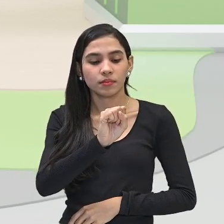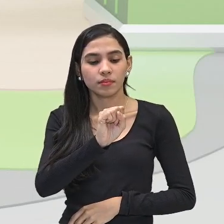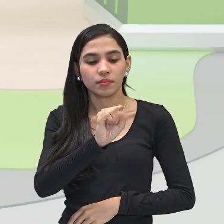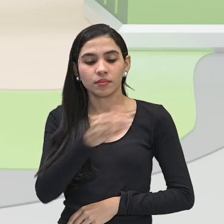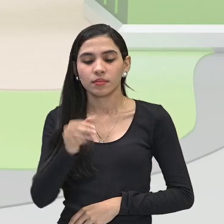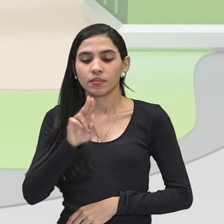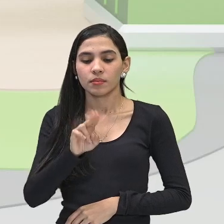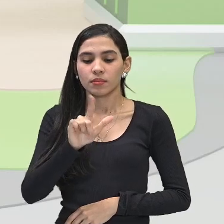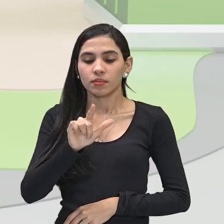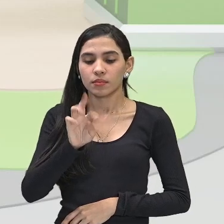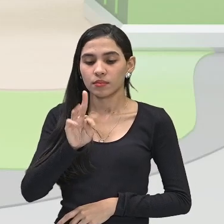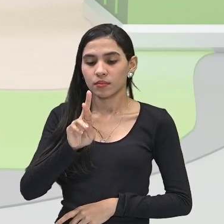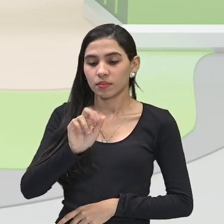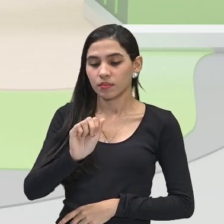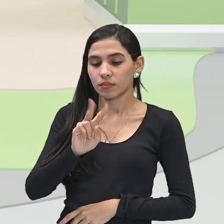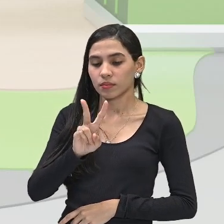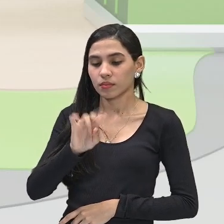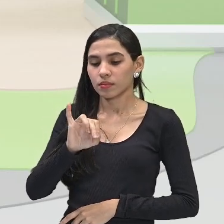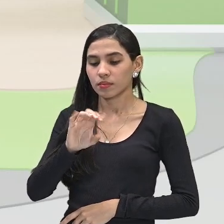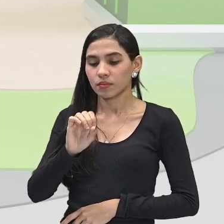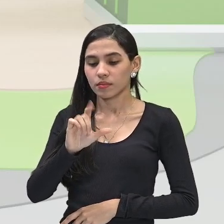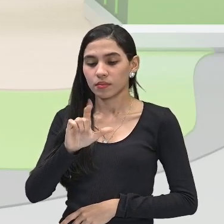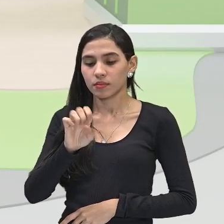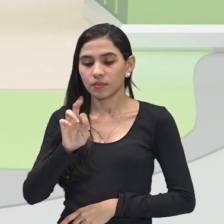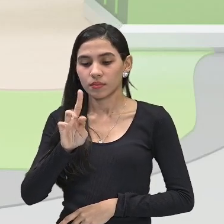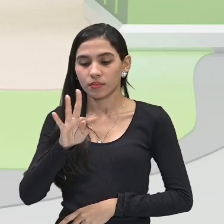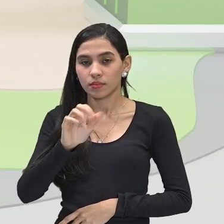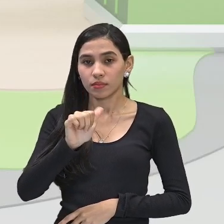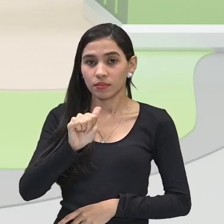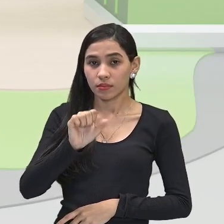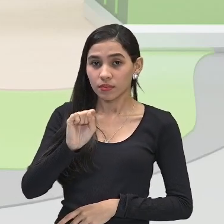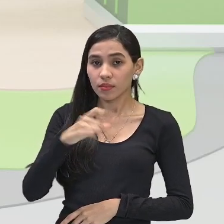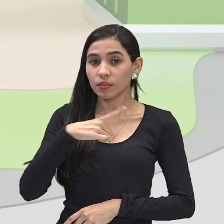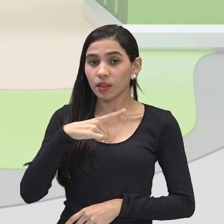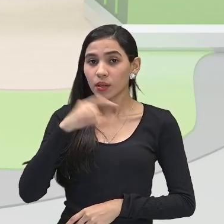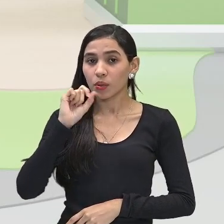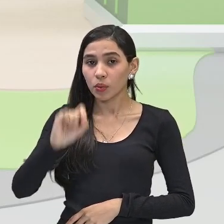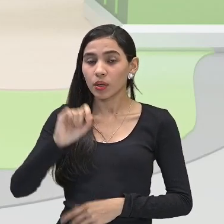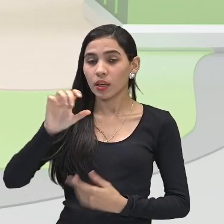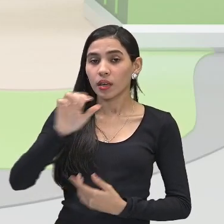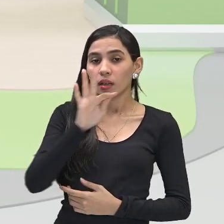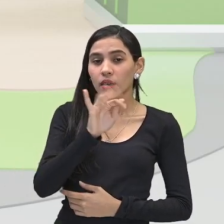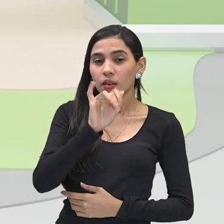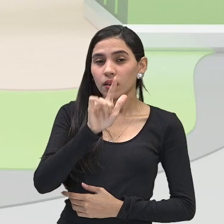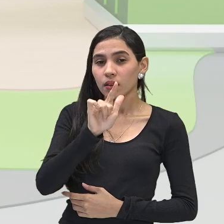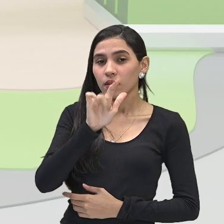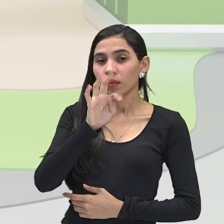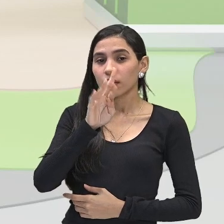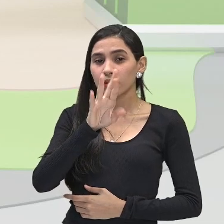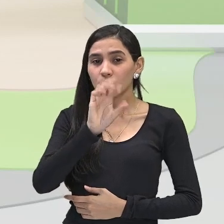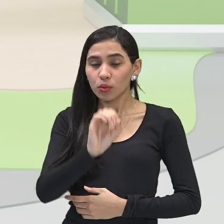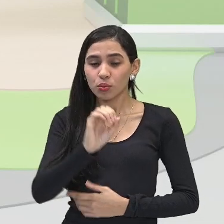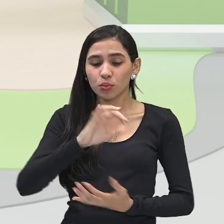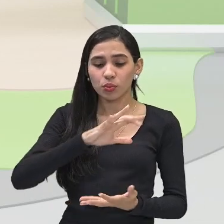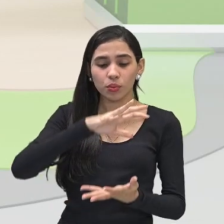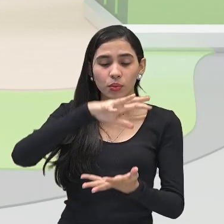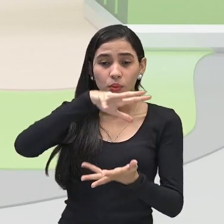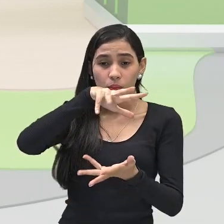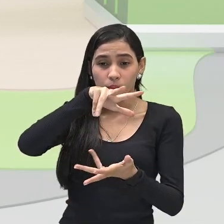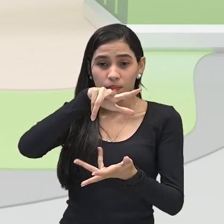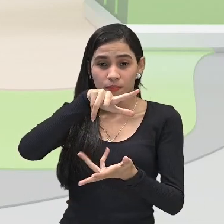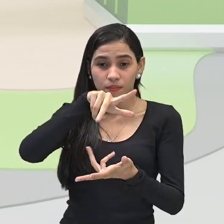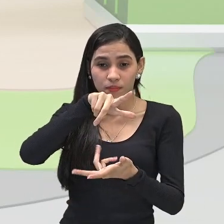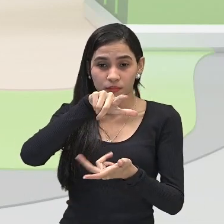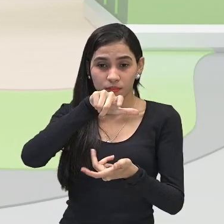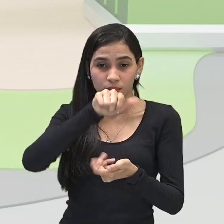Esses raios ultravioletas, eles têm ali uma, um filtro solar global, um filtro solar